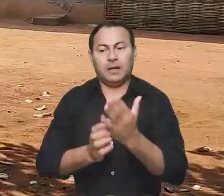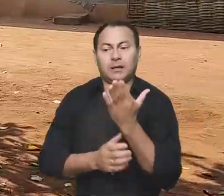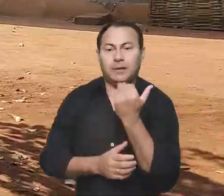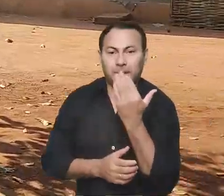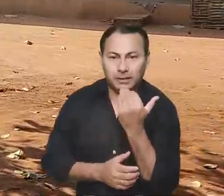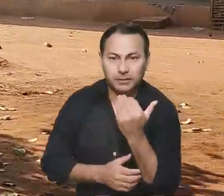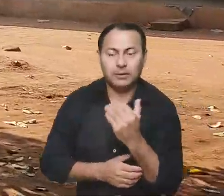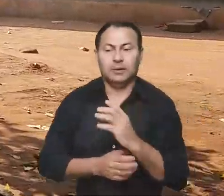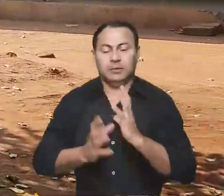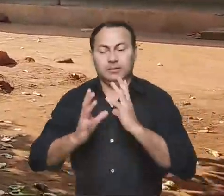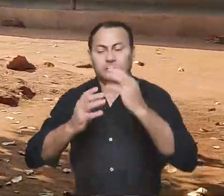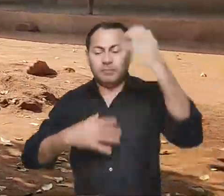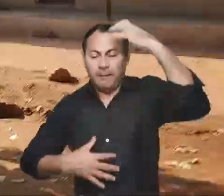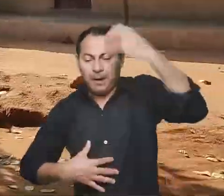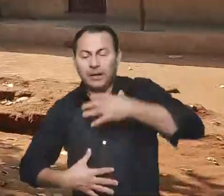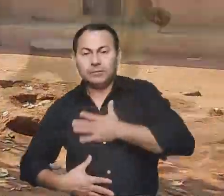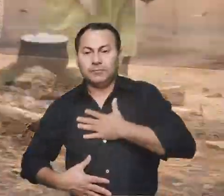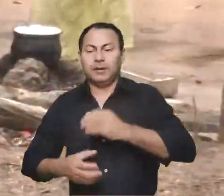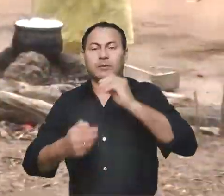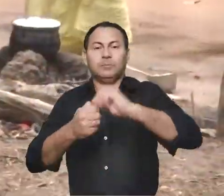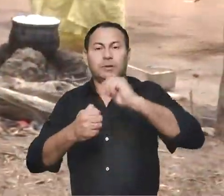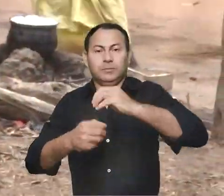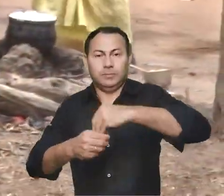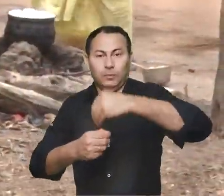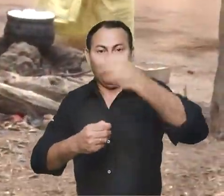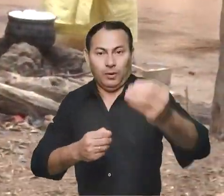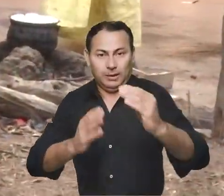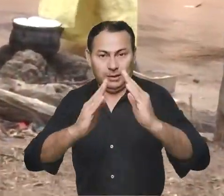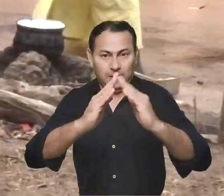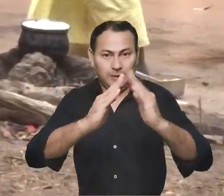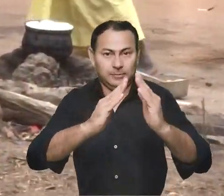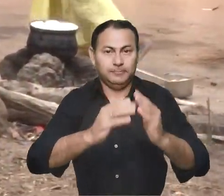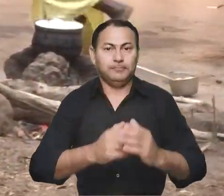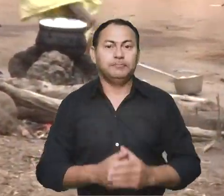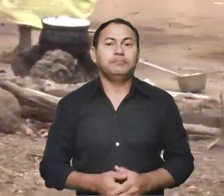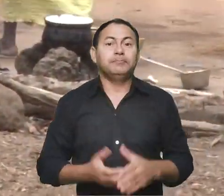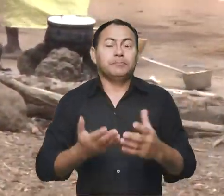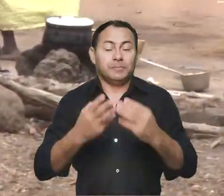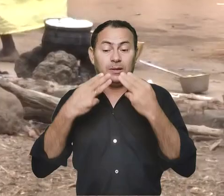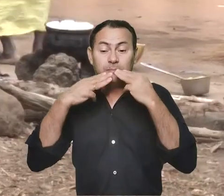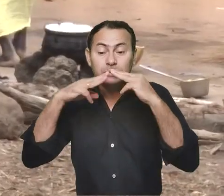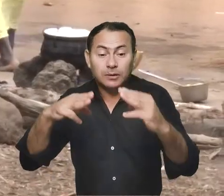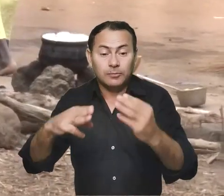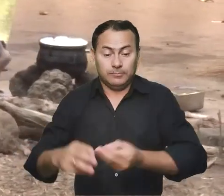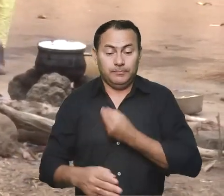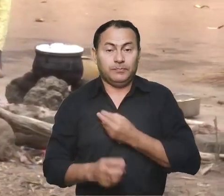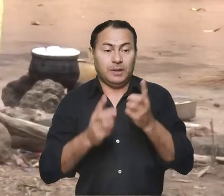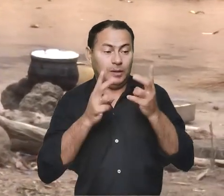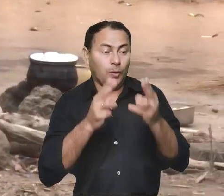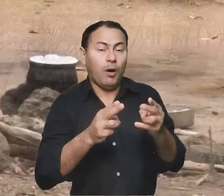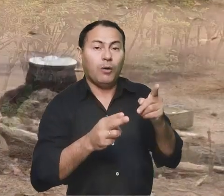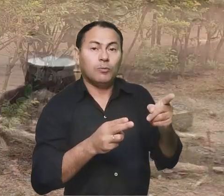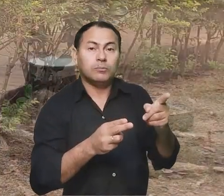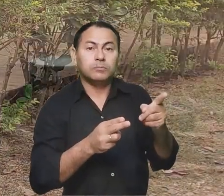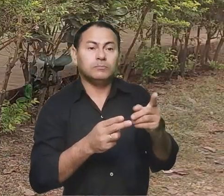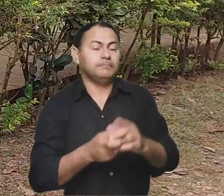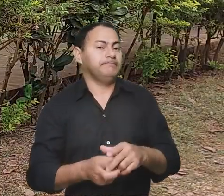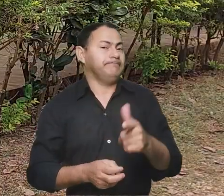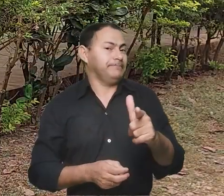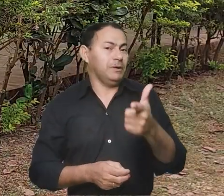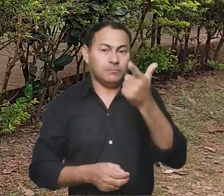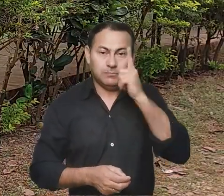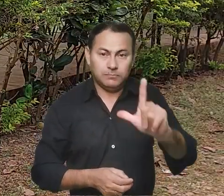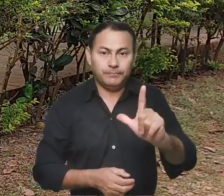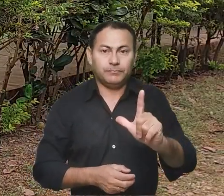como alimentação, higiene pessoal, são todas feitas fora da casa. Então, se o missionário viver nessas condições,